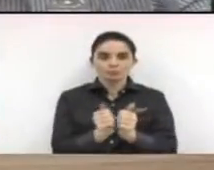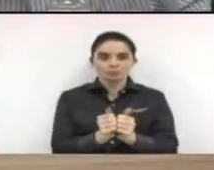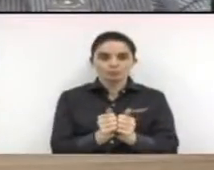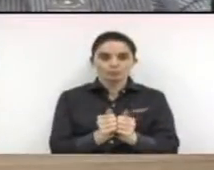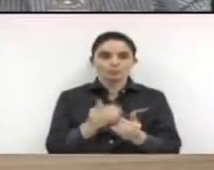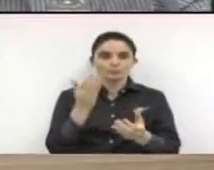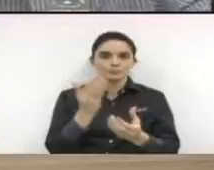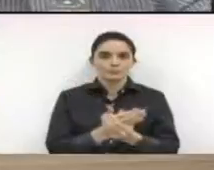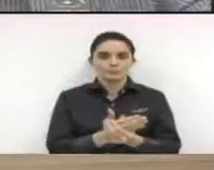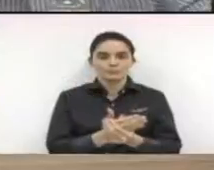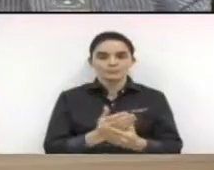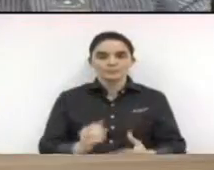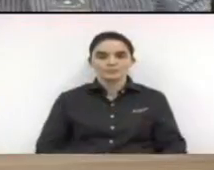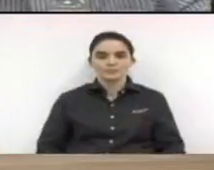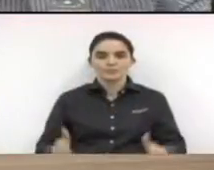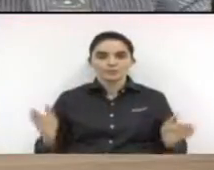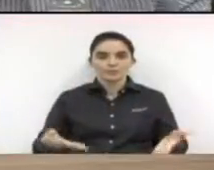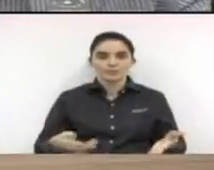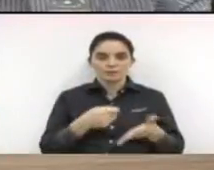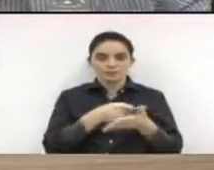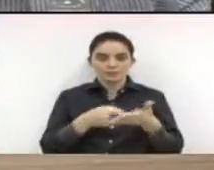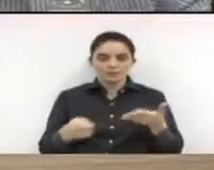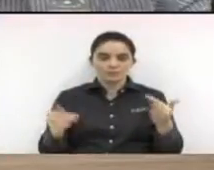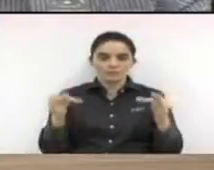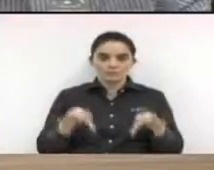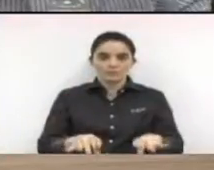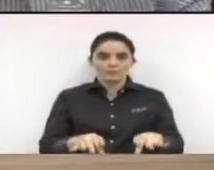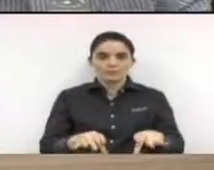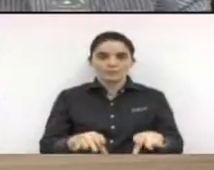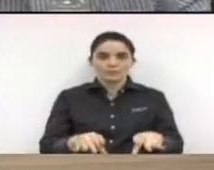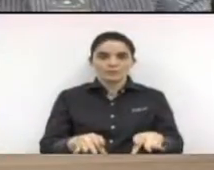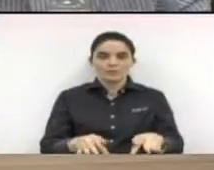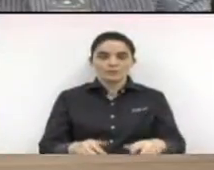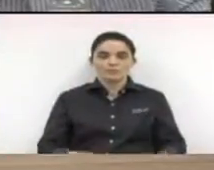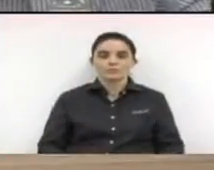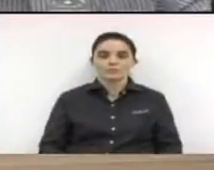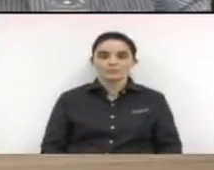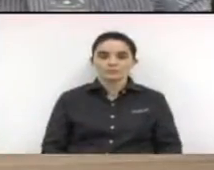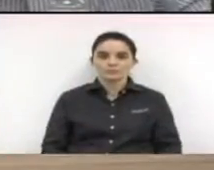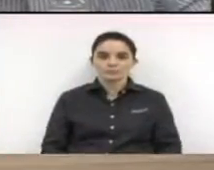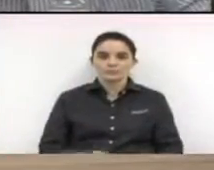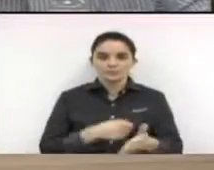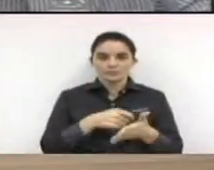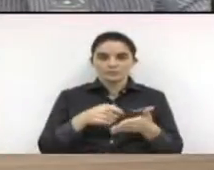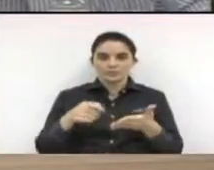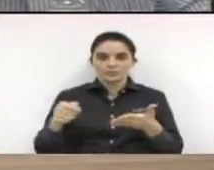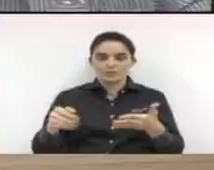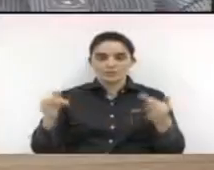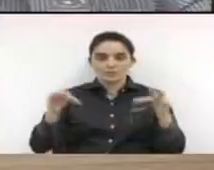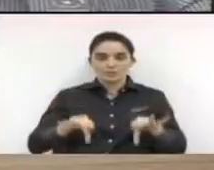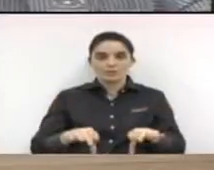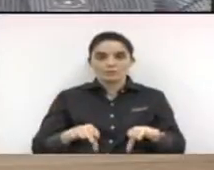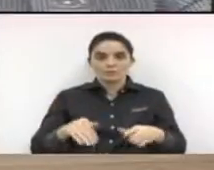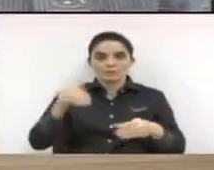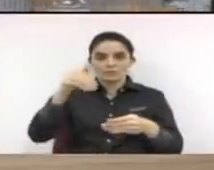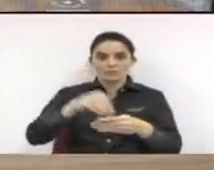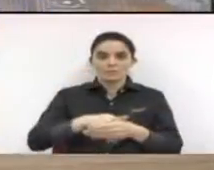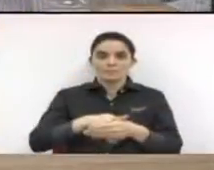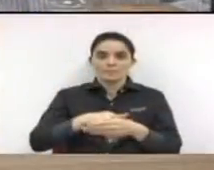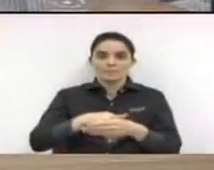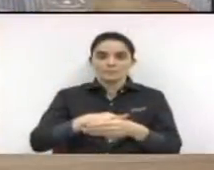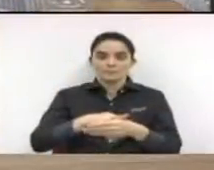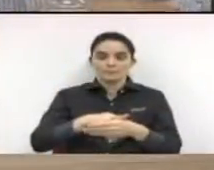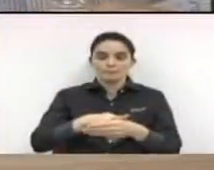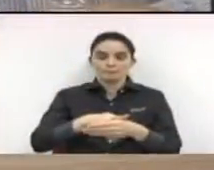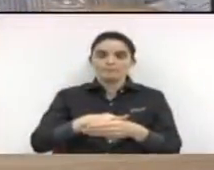Agora sim, a redação final está apta a ir à votação. Redação final do projeto de lei nº 182,